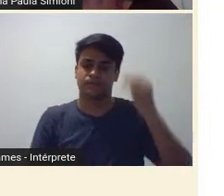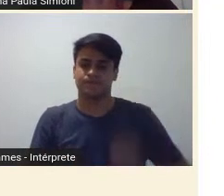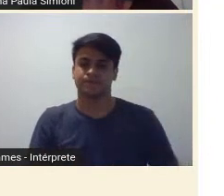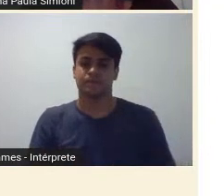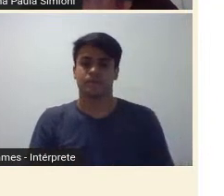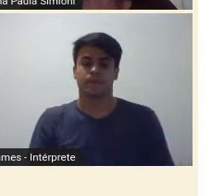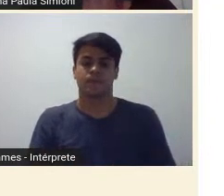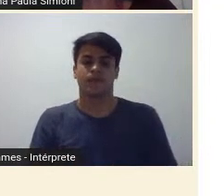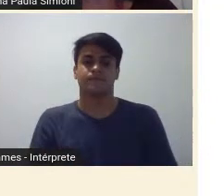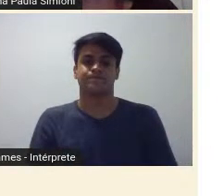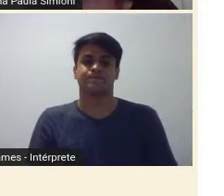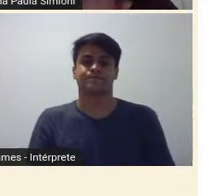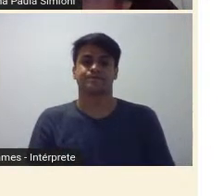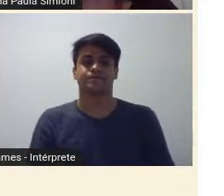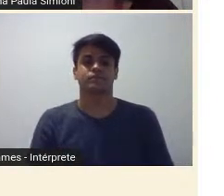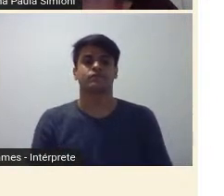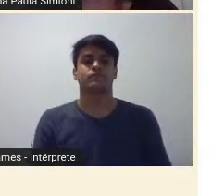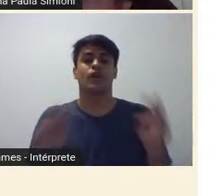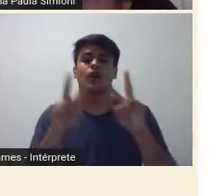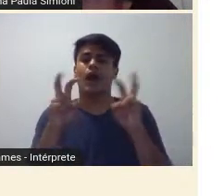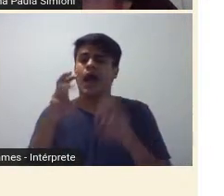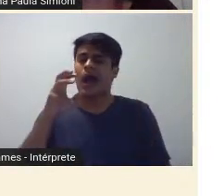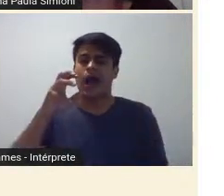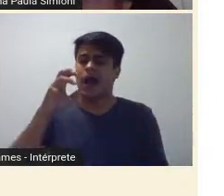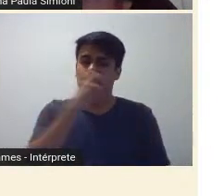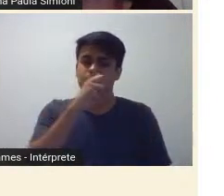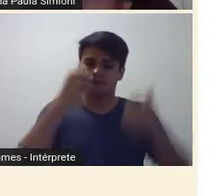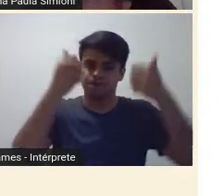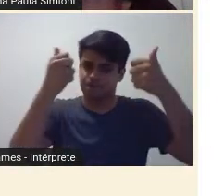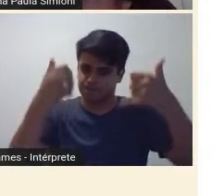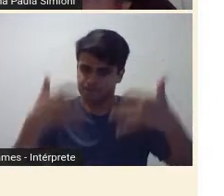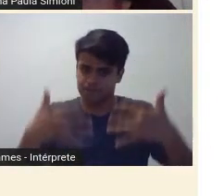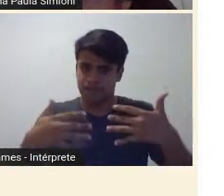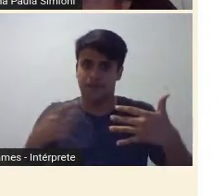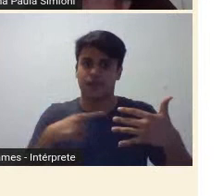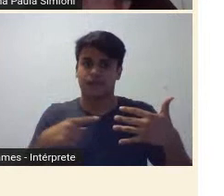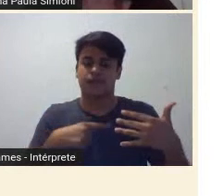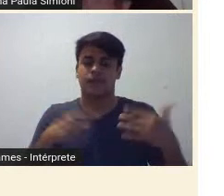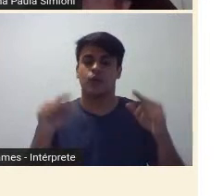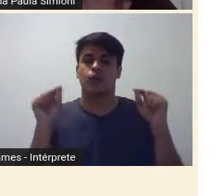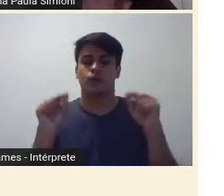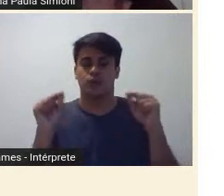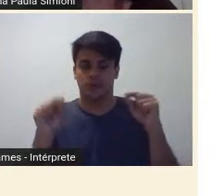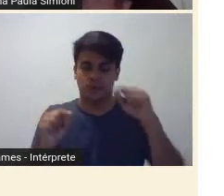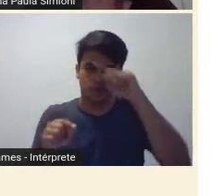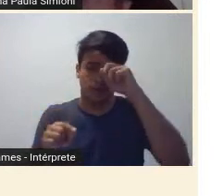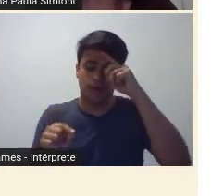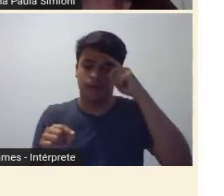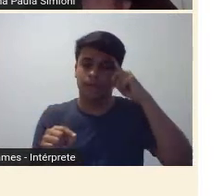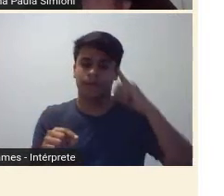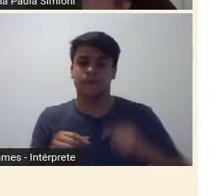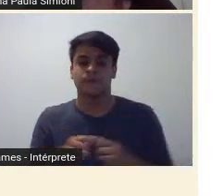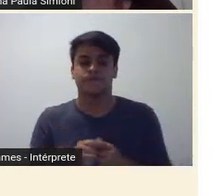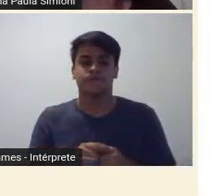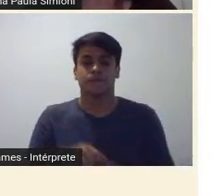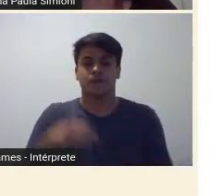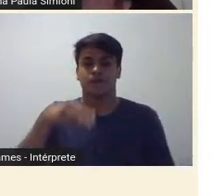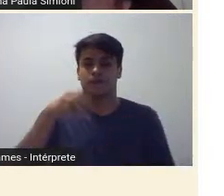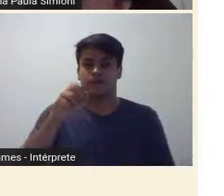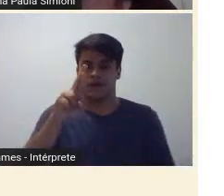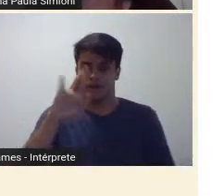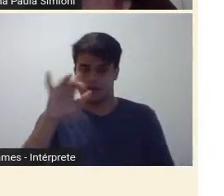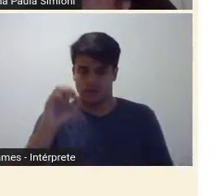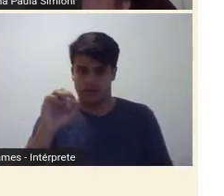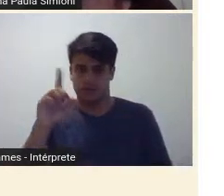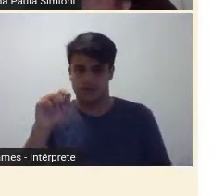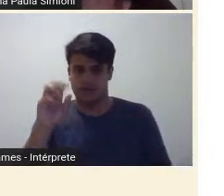apresentar muito rapidamente para vocês, né, as fontes disso, se a gente, o Mário da Silva Brito, História